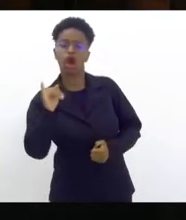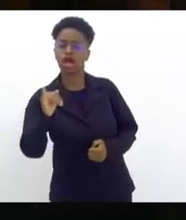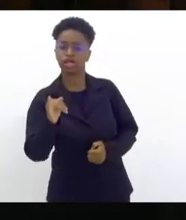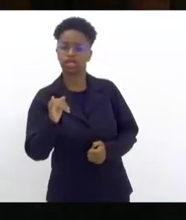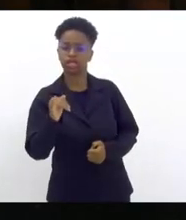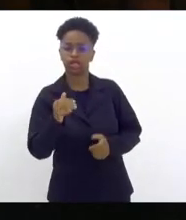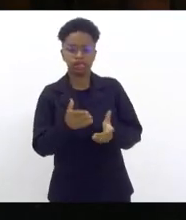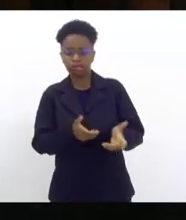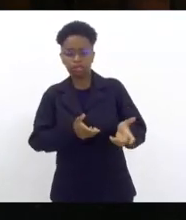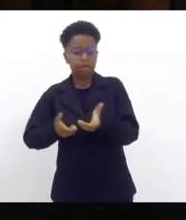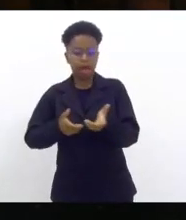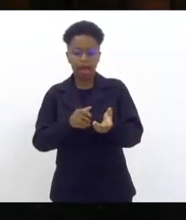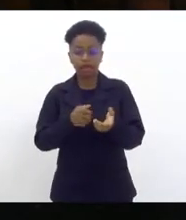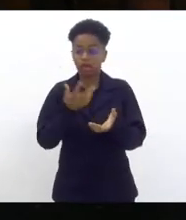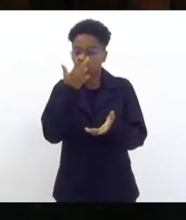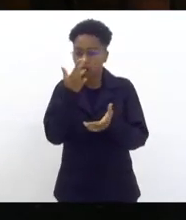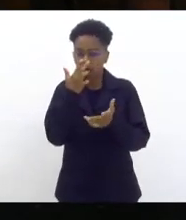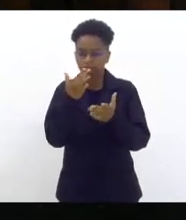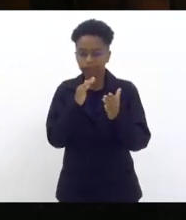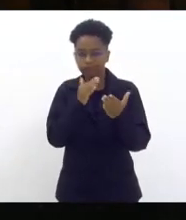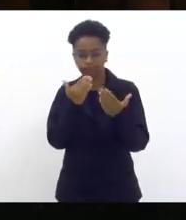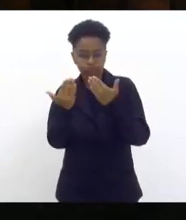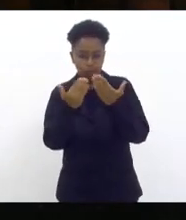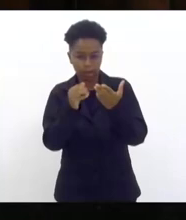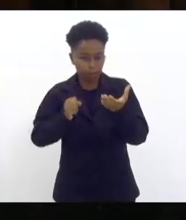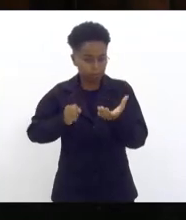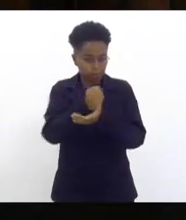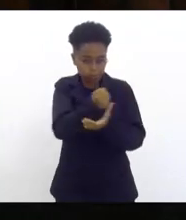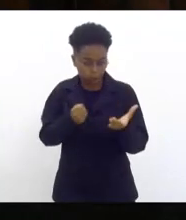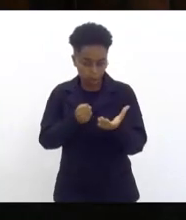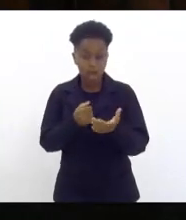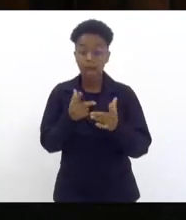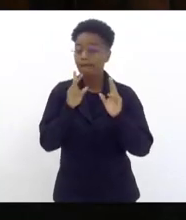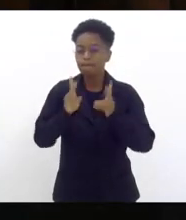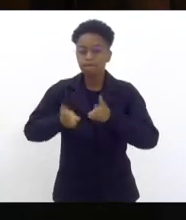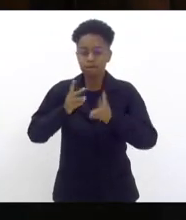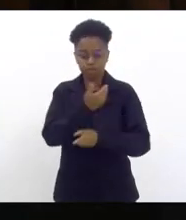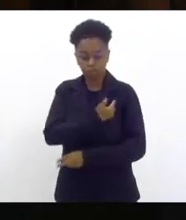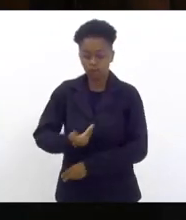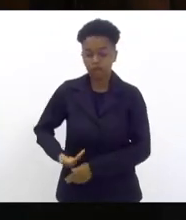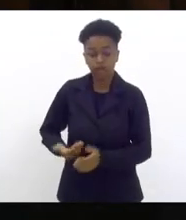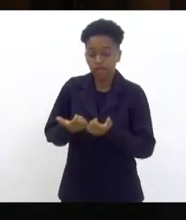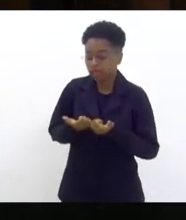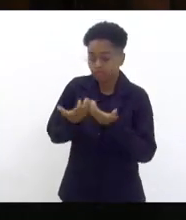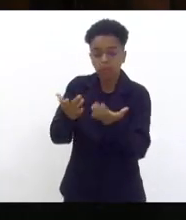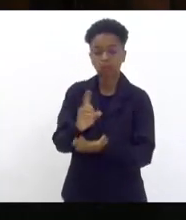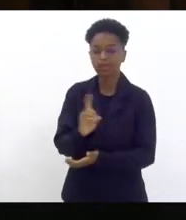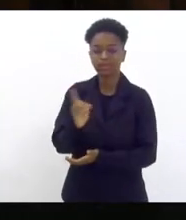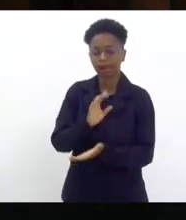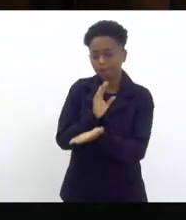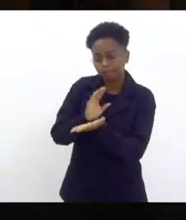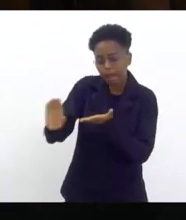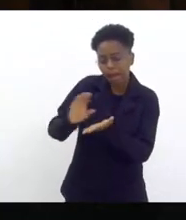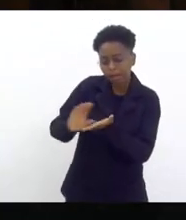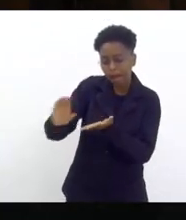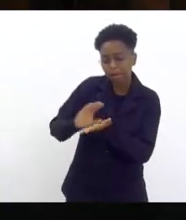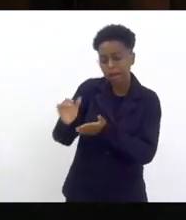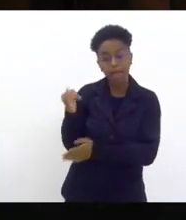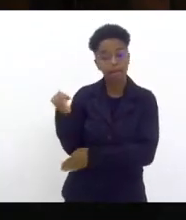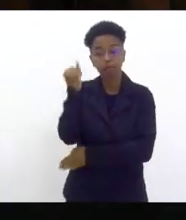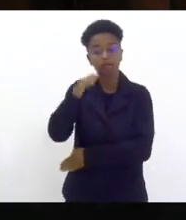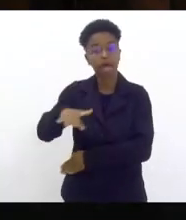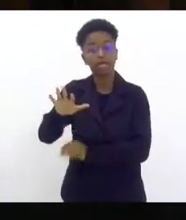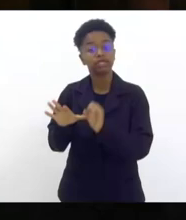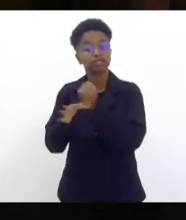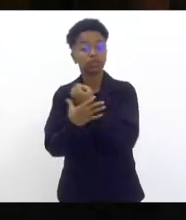canhão é o mesmo governo que não garante os repasses importantes para a segurança pública